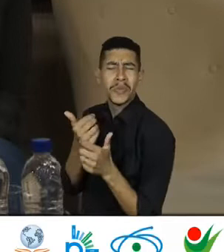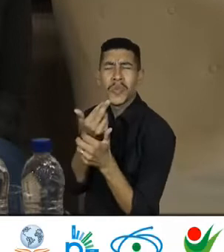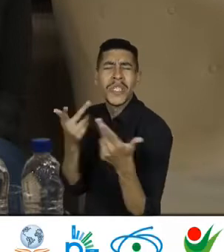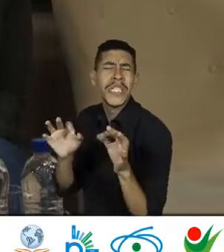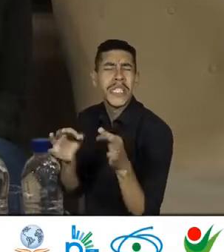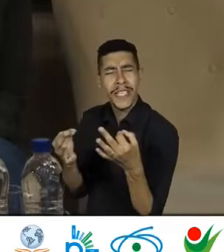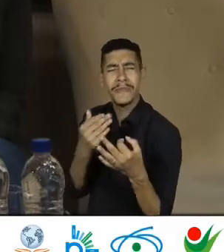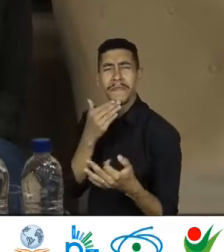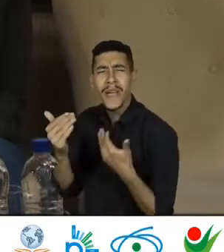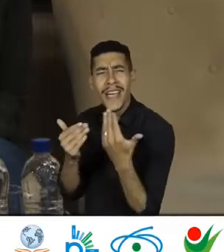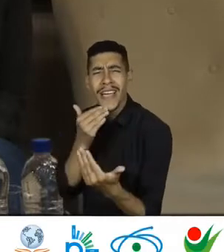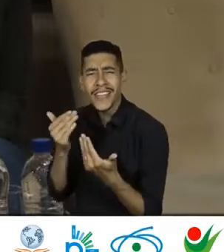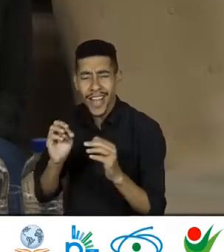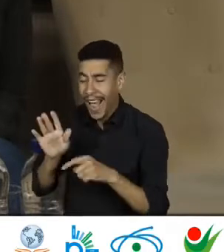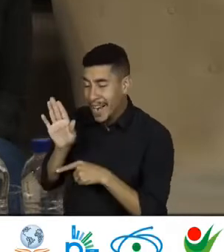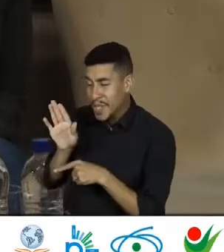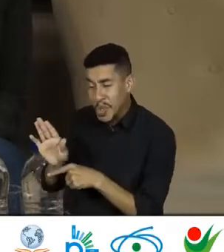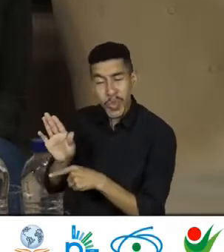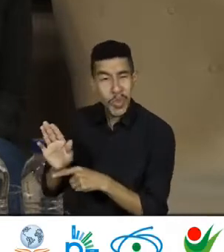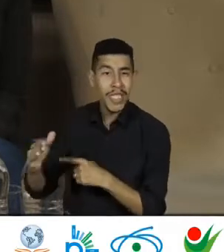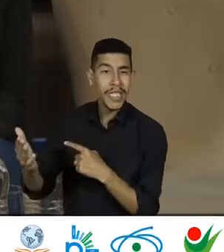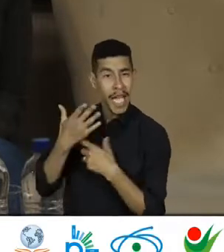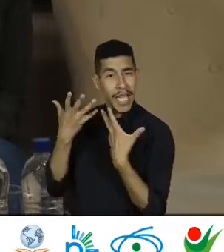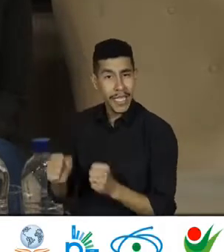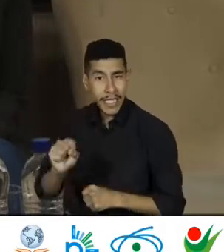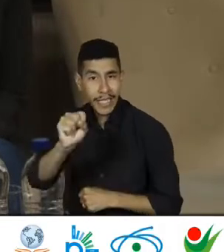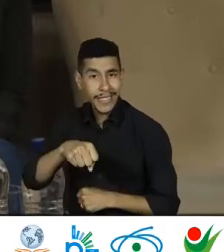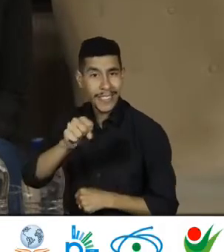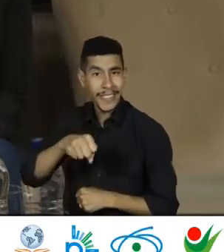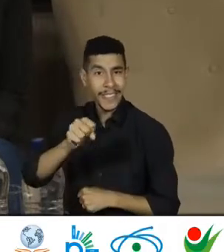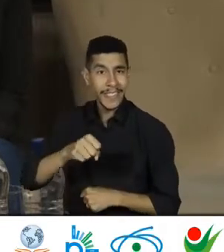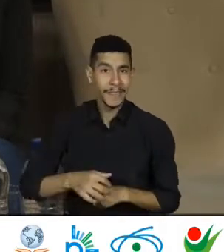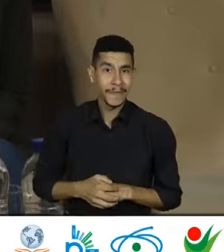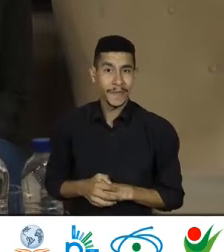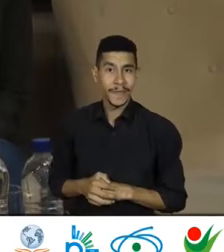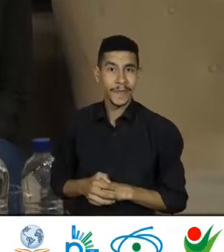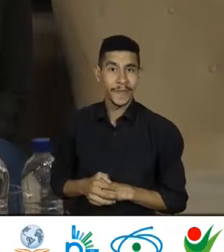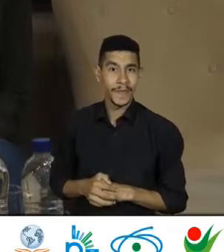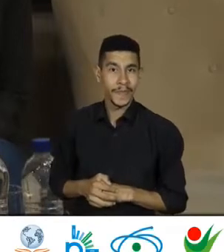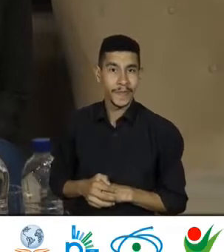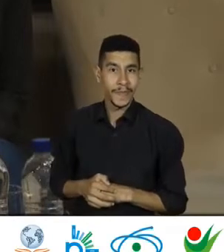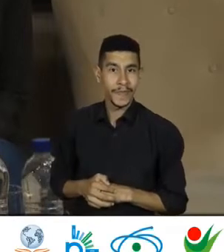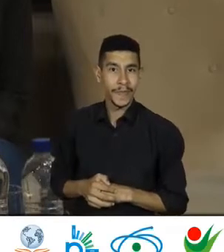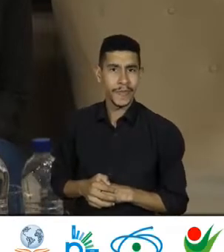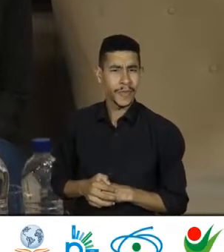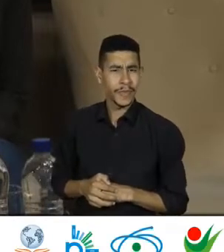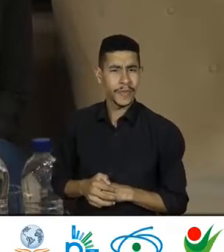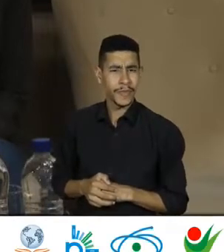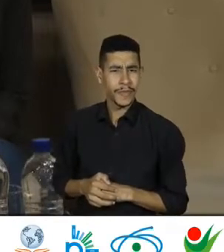Ele deve nos ajudar O homem sempre, senhor